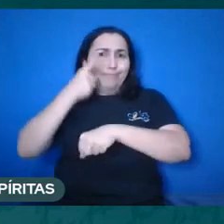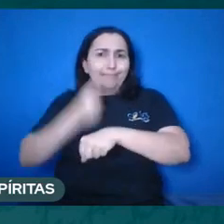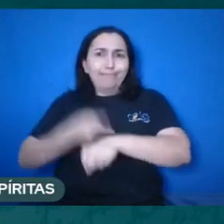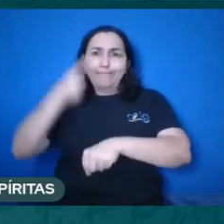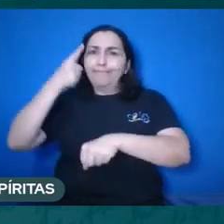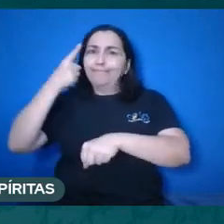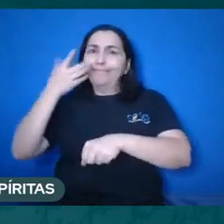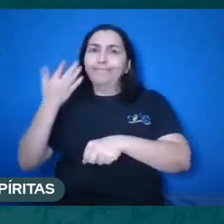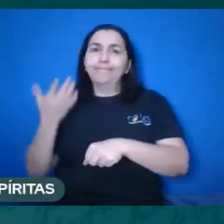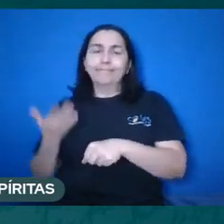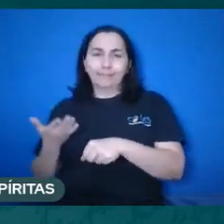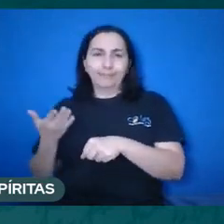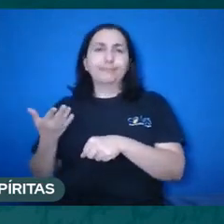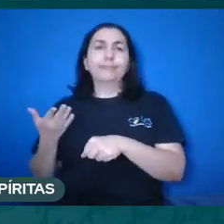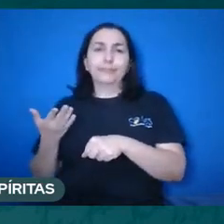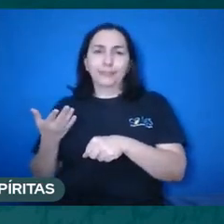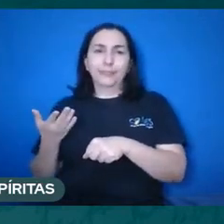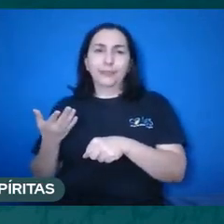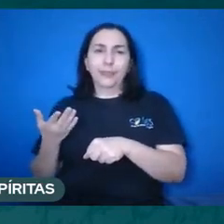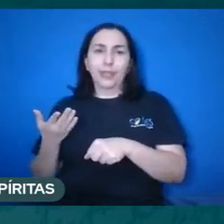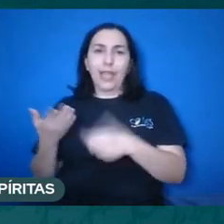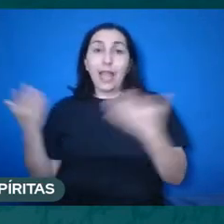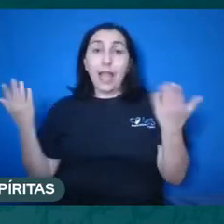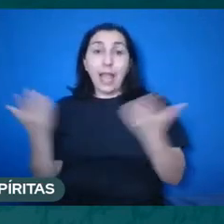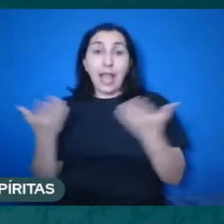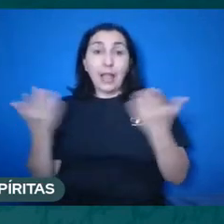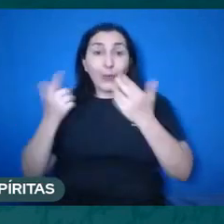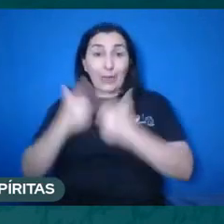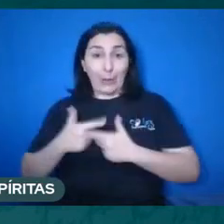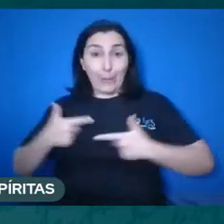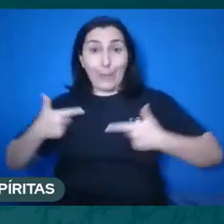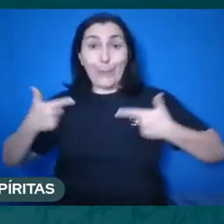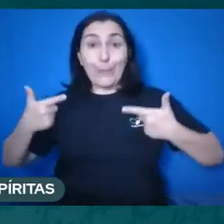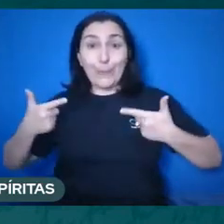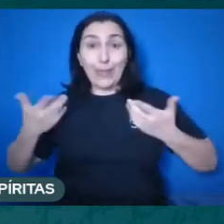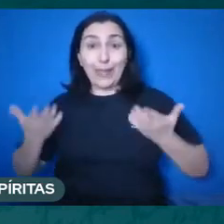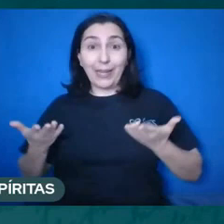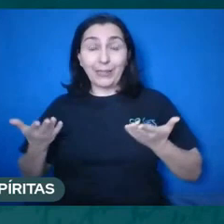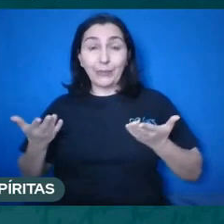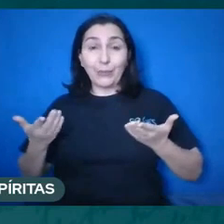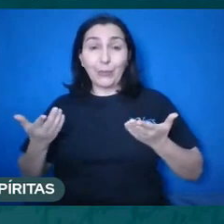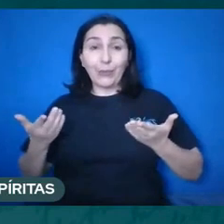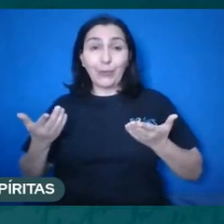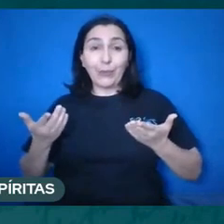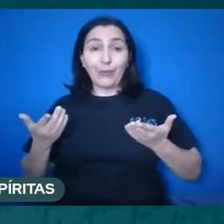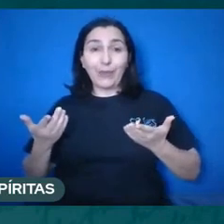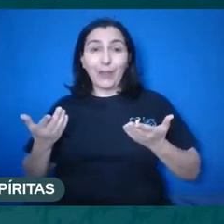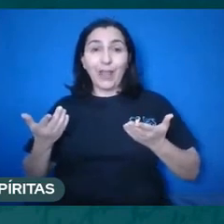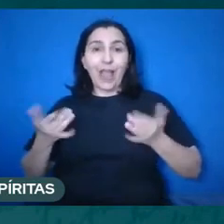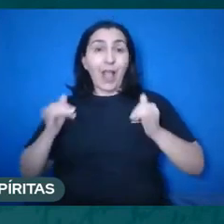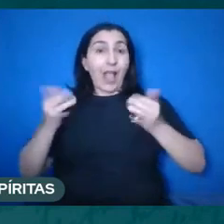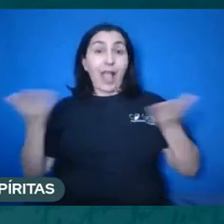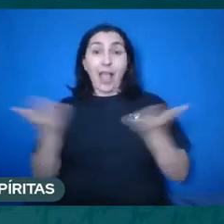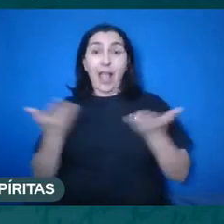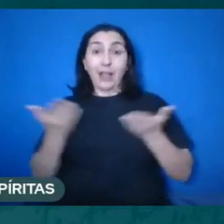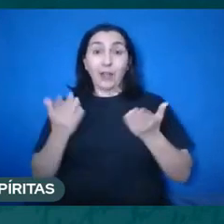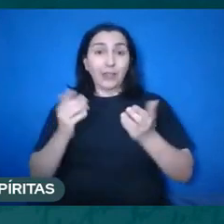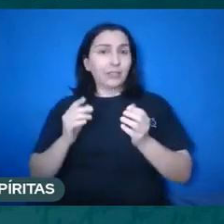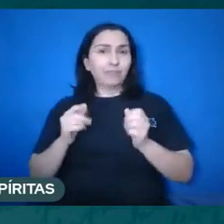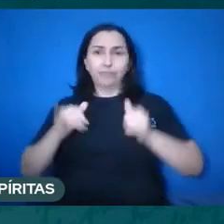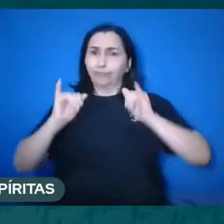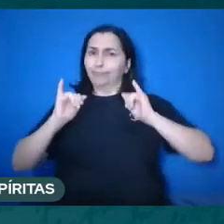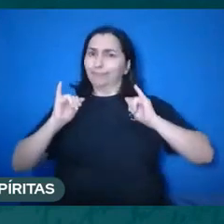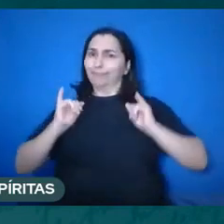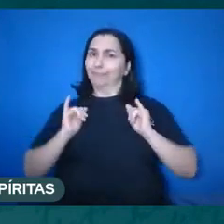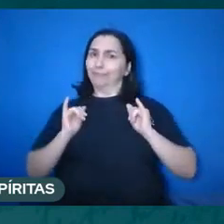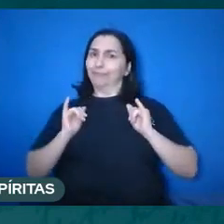de chegar e dizer assim, bom, agora eu mereço tudo do pior. não faço mais nada. Vou passar o resto dos meus dias aqui me